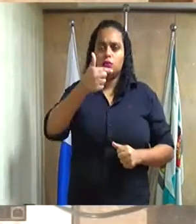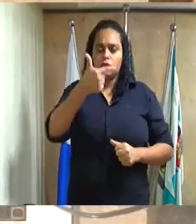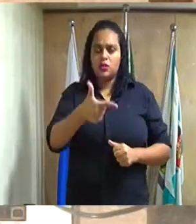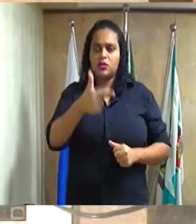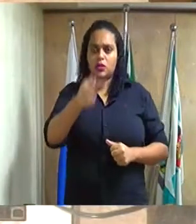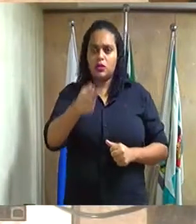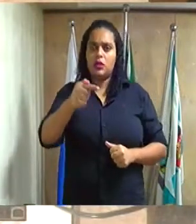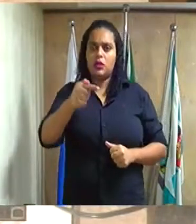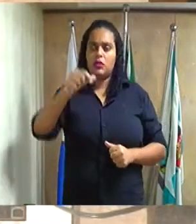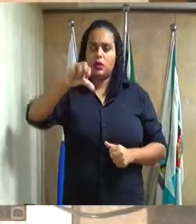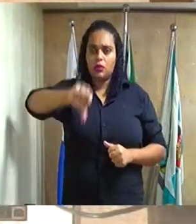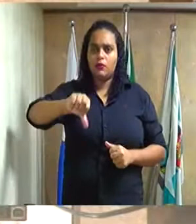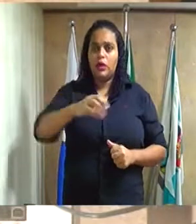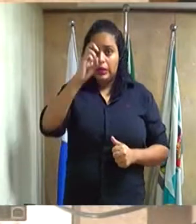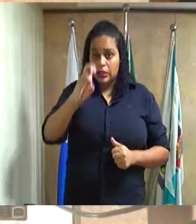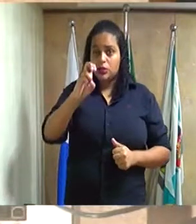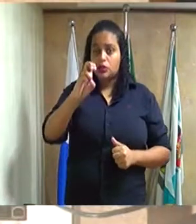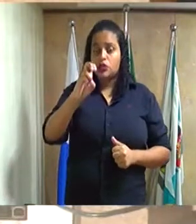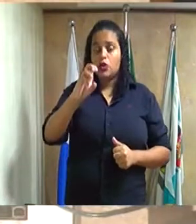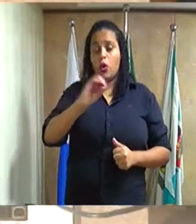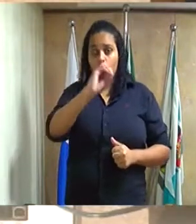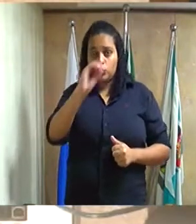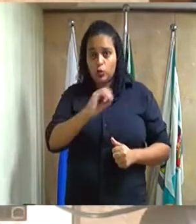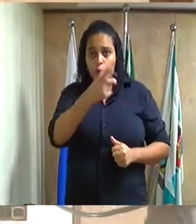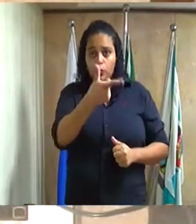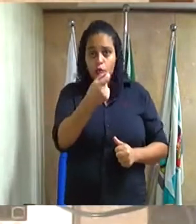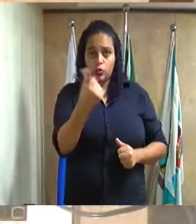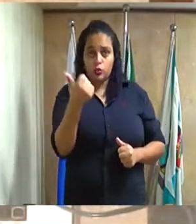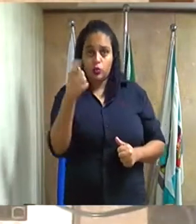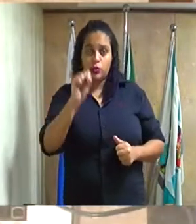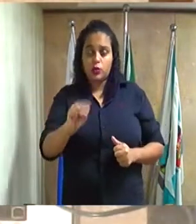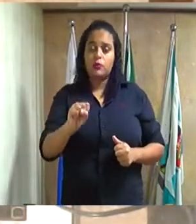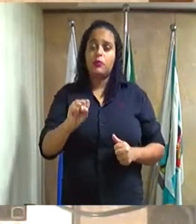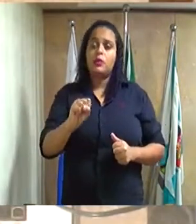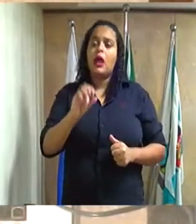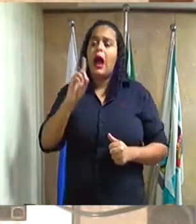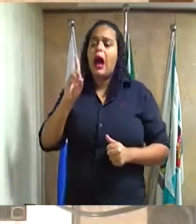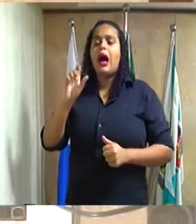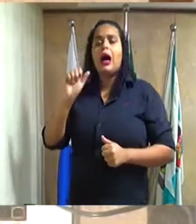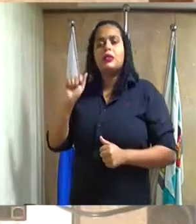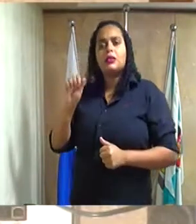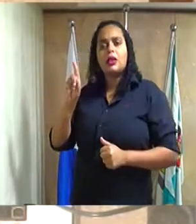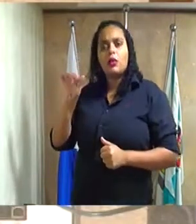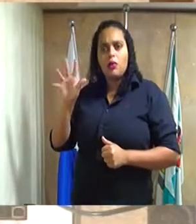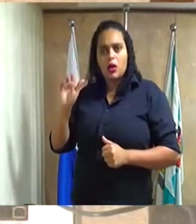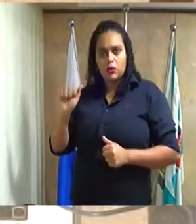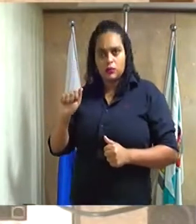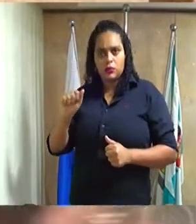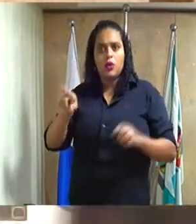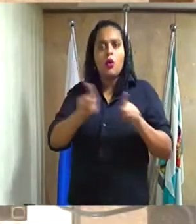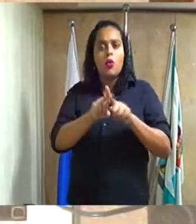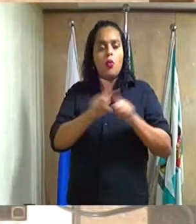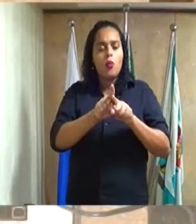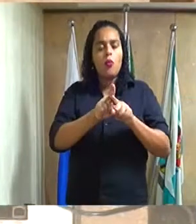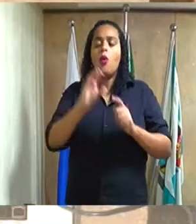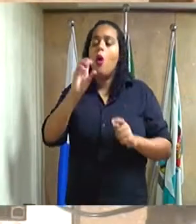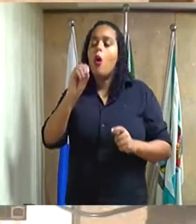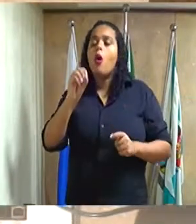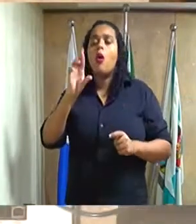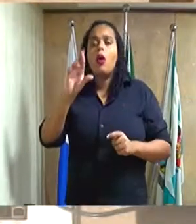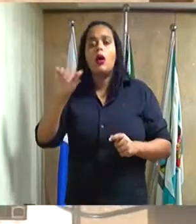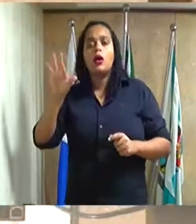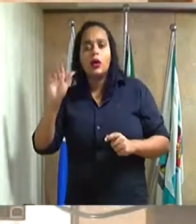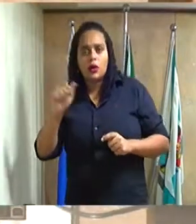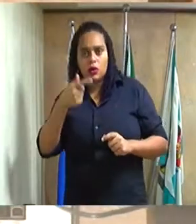de 15 de outubro de 2009, para adequar os órgãos municipais responsáveis pela